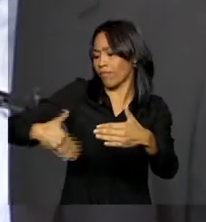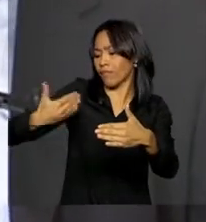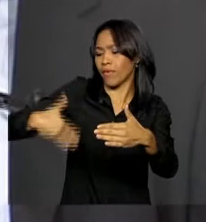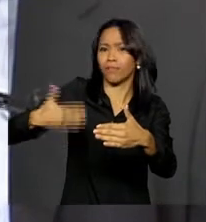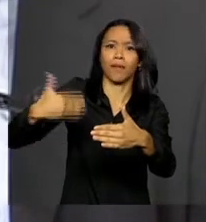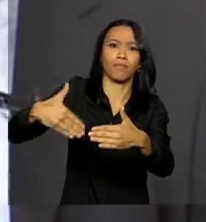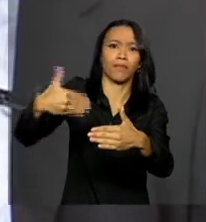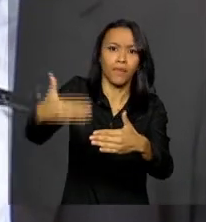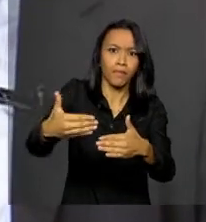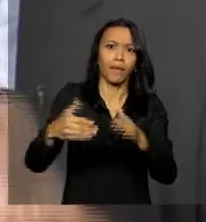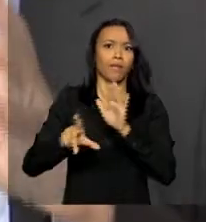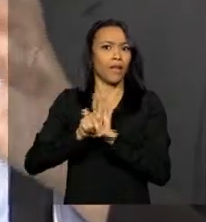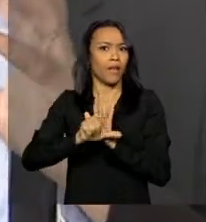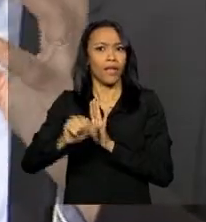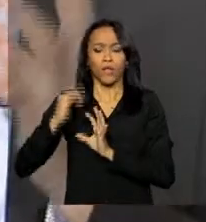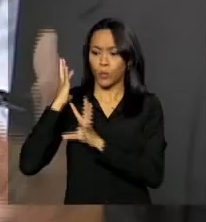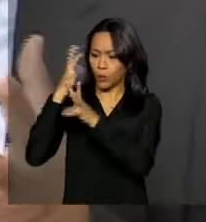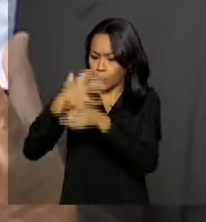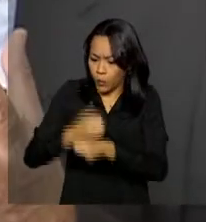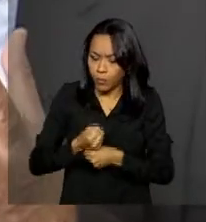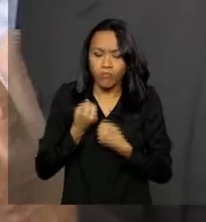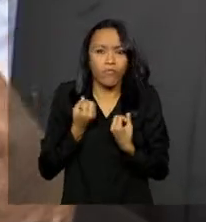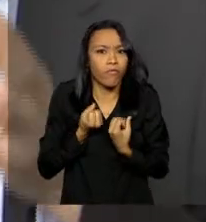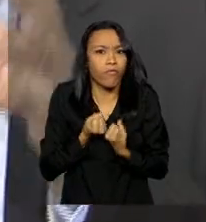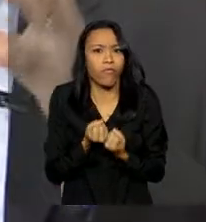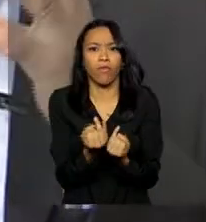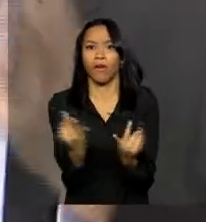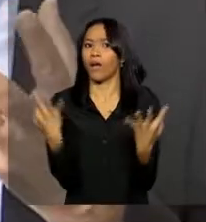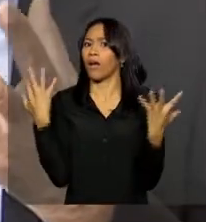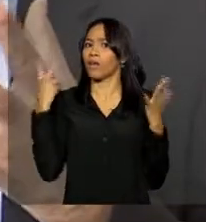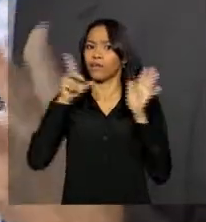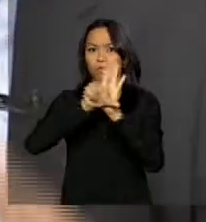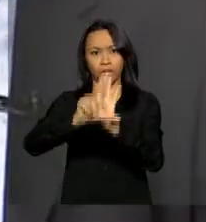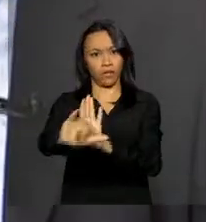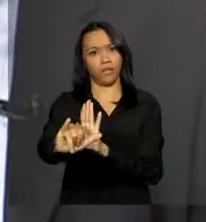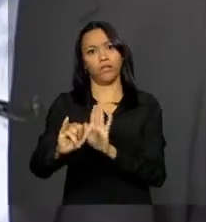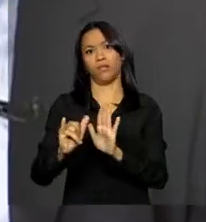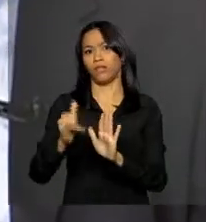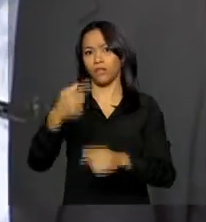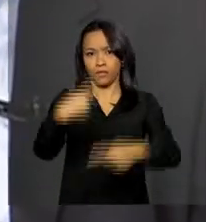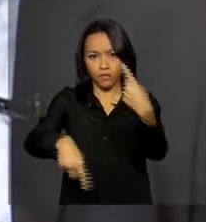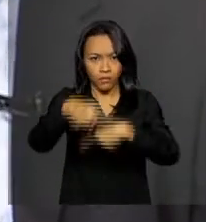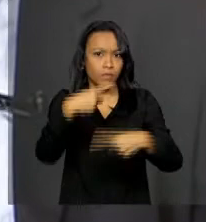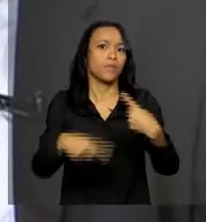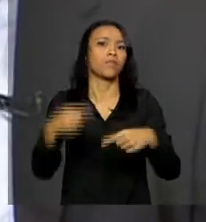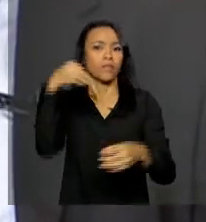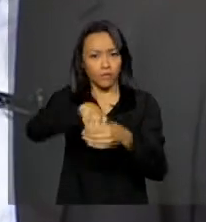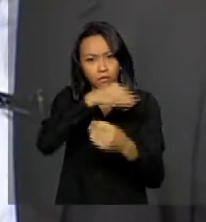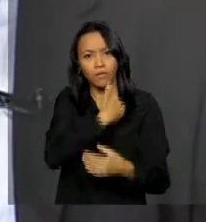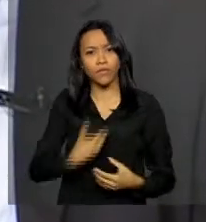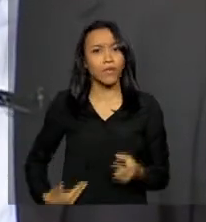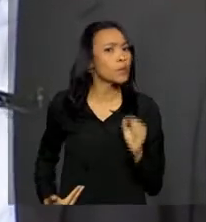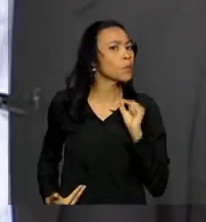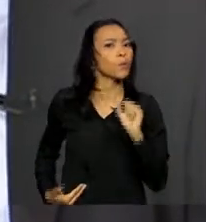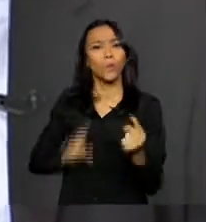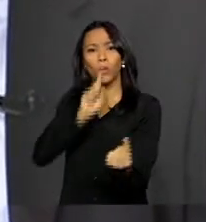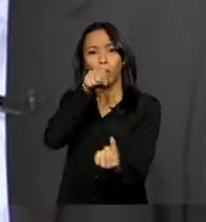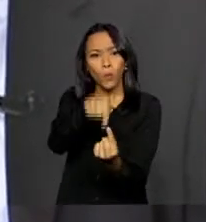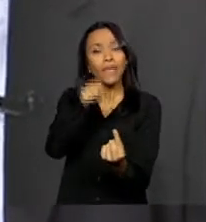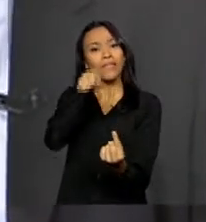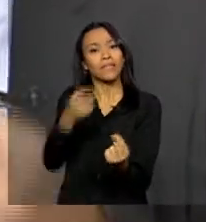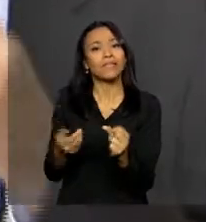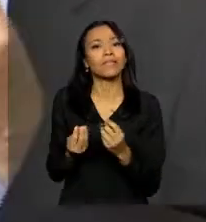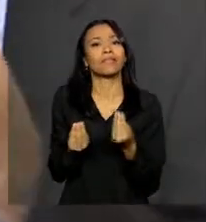empresarial. É um conjunto de leis, um conjunto de políticas públicas, que cria uma